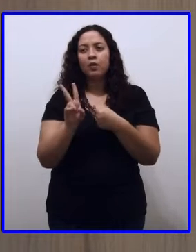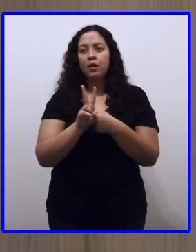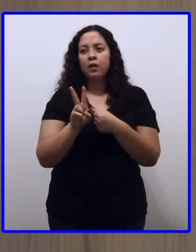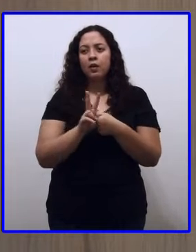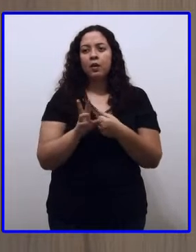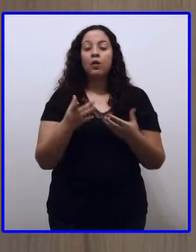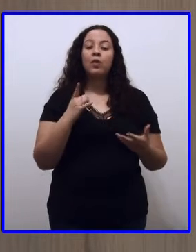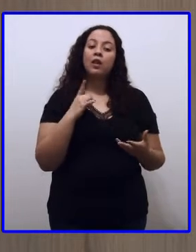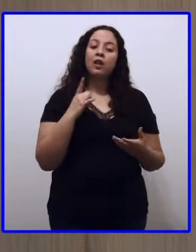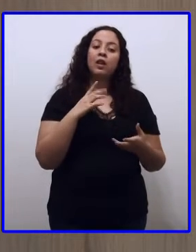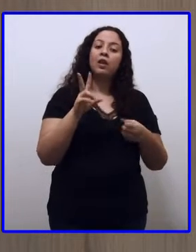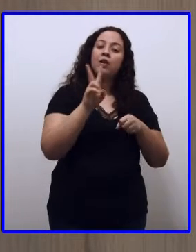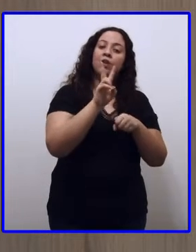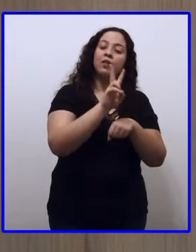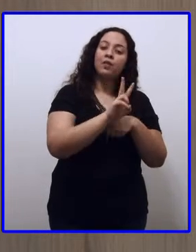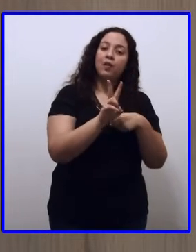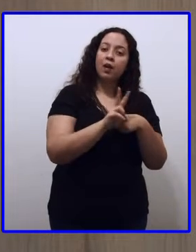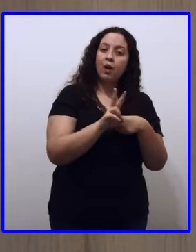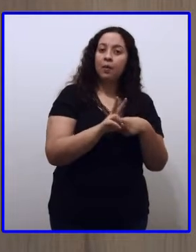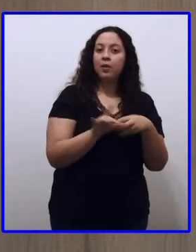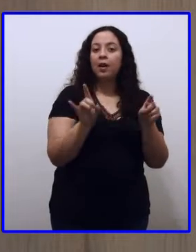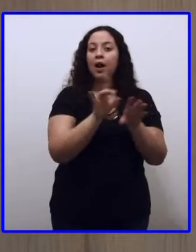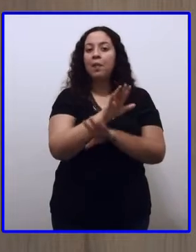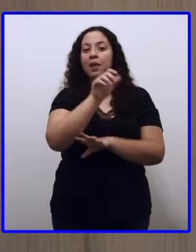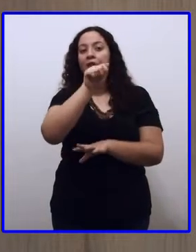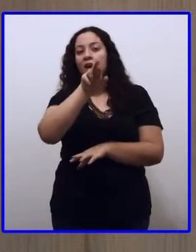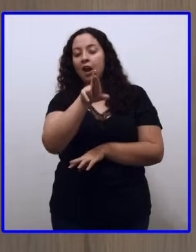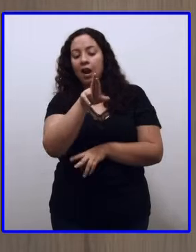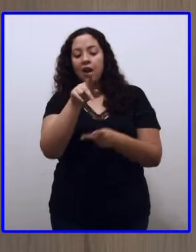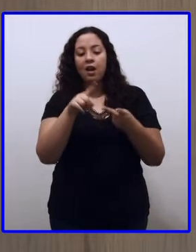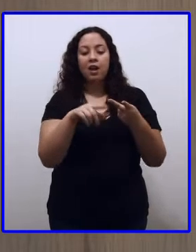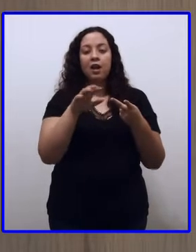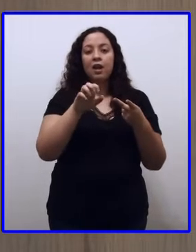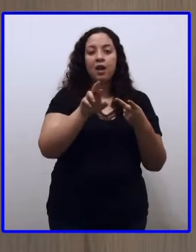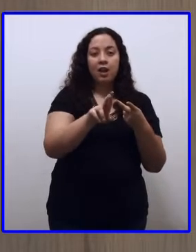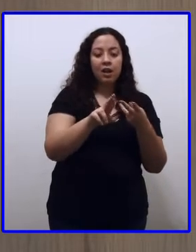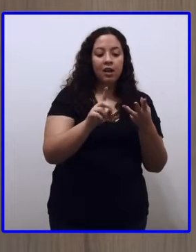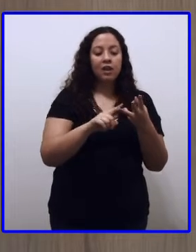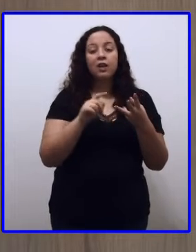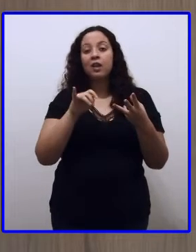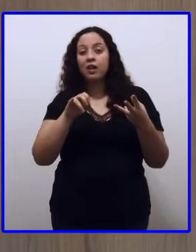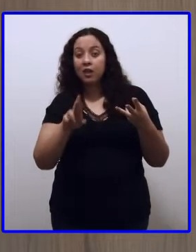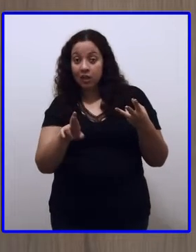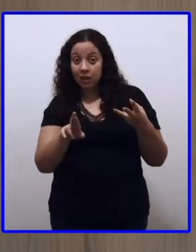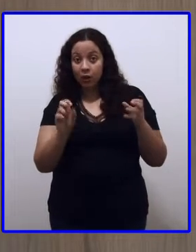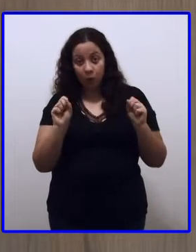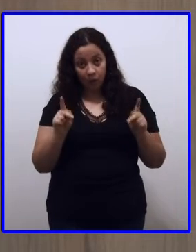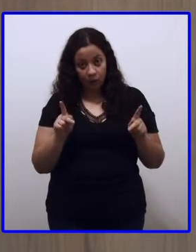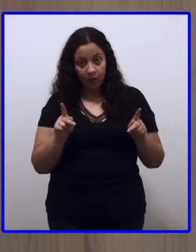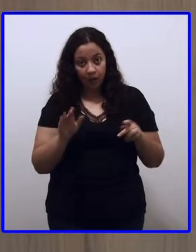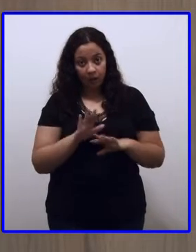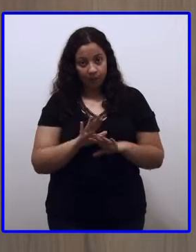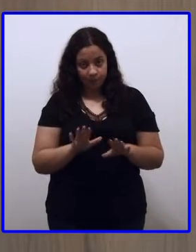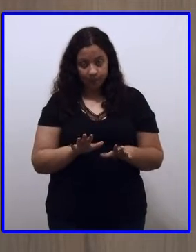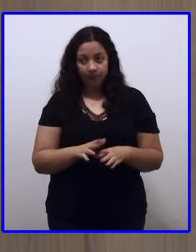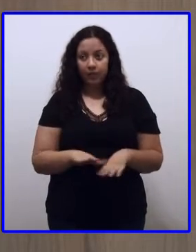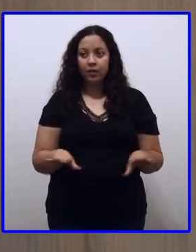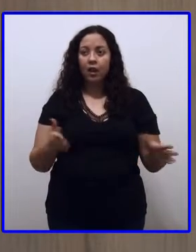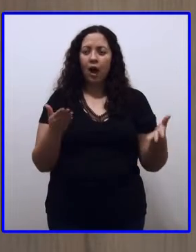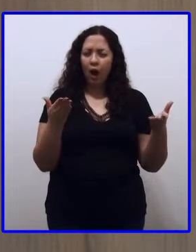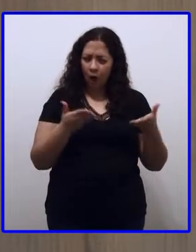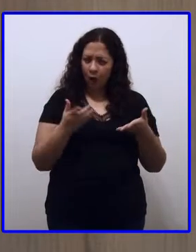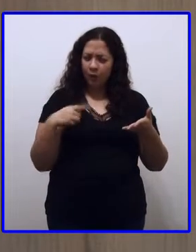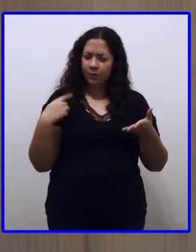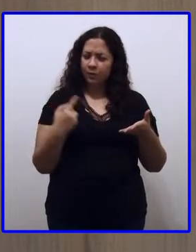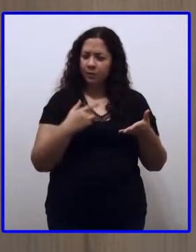Verbos com a terminação ar, terminação er e as terminações ir. Certo? Mas, agora, também vamos aprender sobre